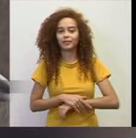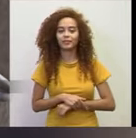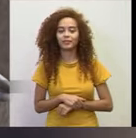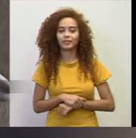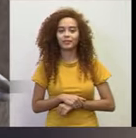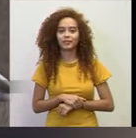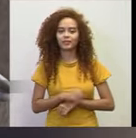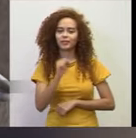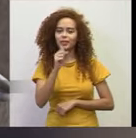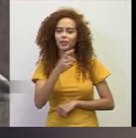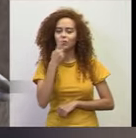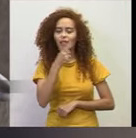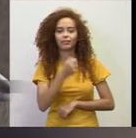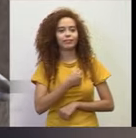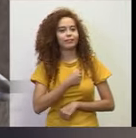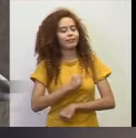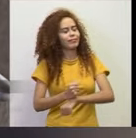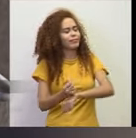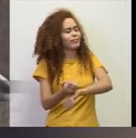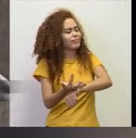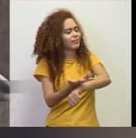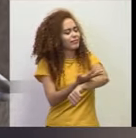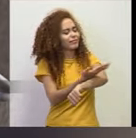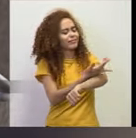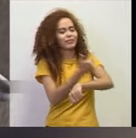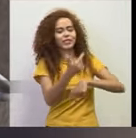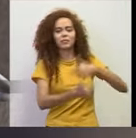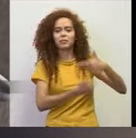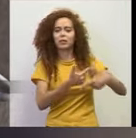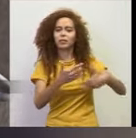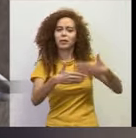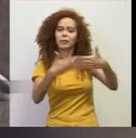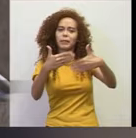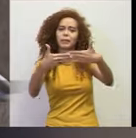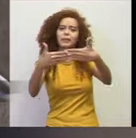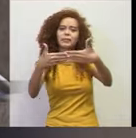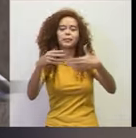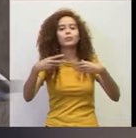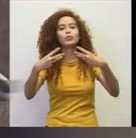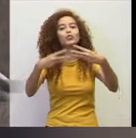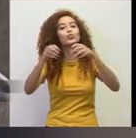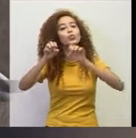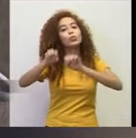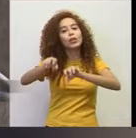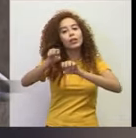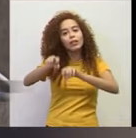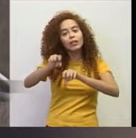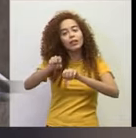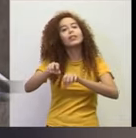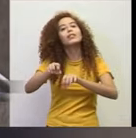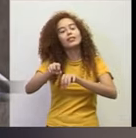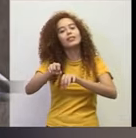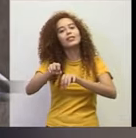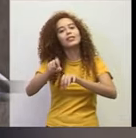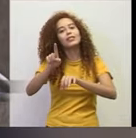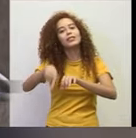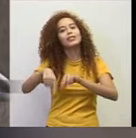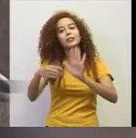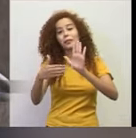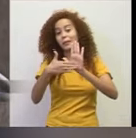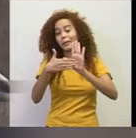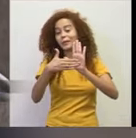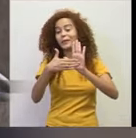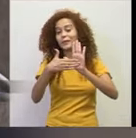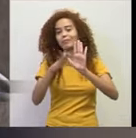Eu posso dizer que é emocionante ver que o trabalho desenvolvido pelo ministro da Educação na condução daquela pasta